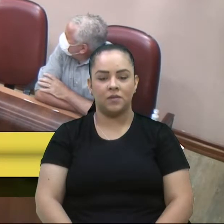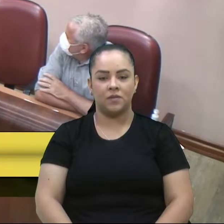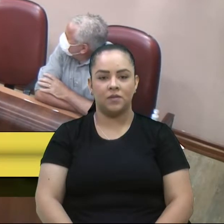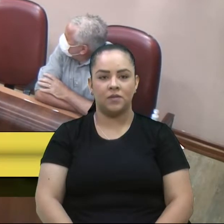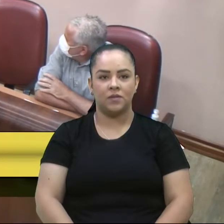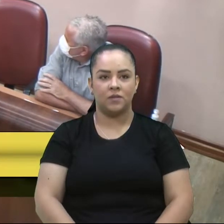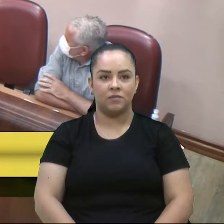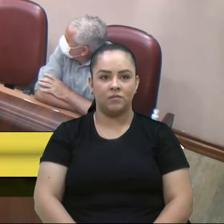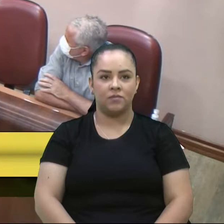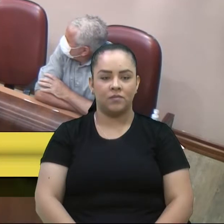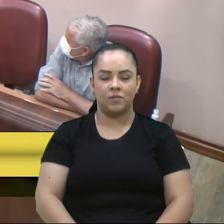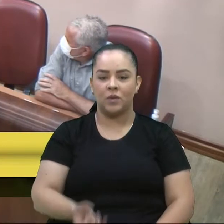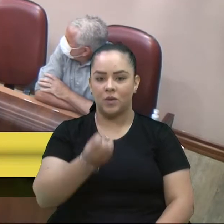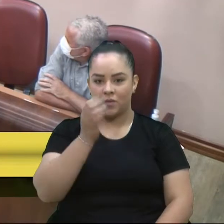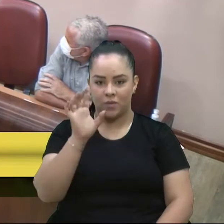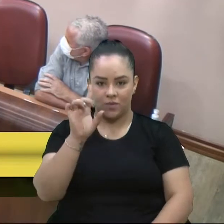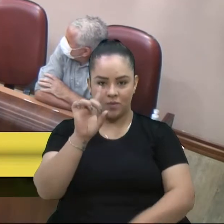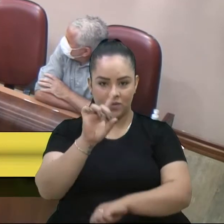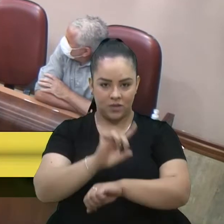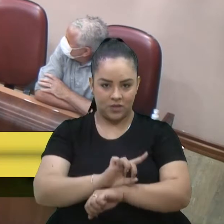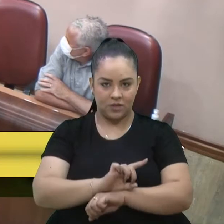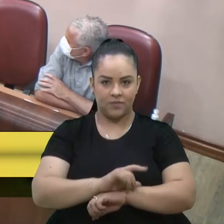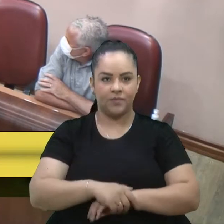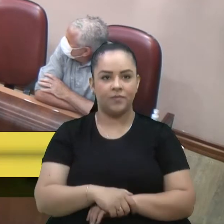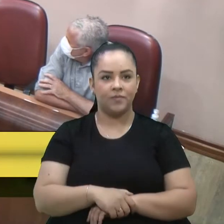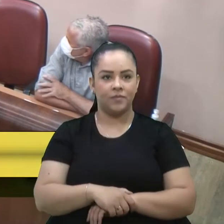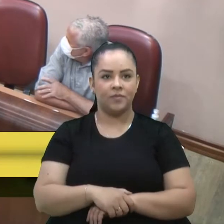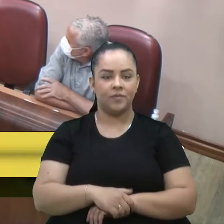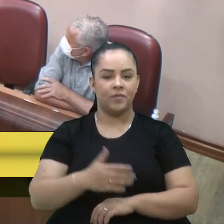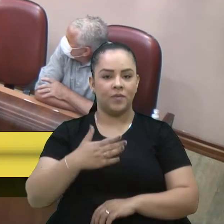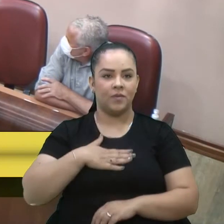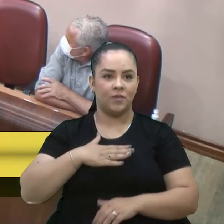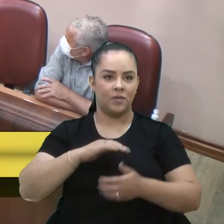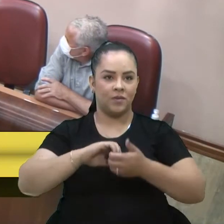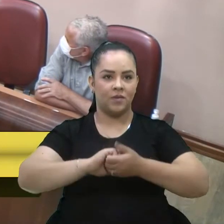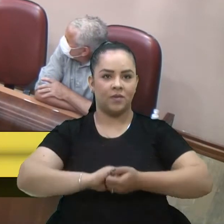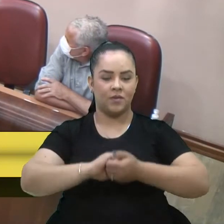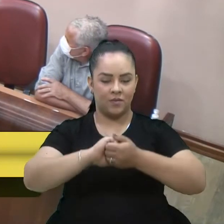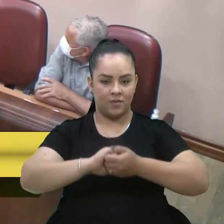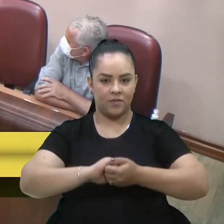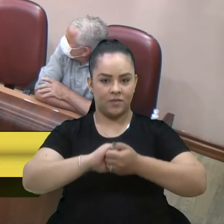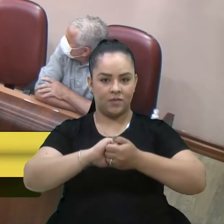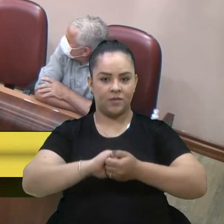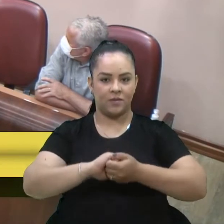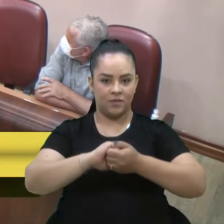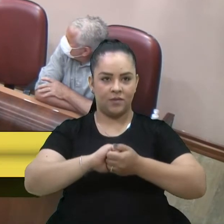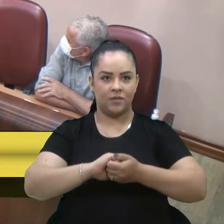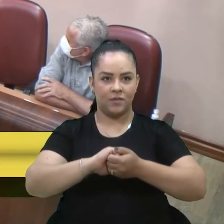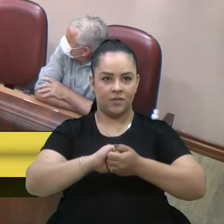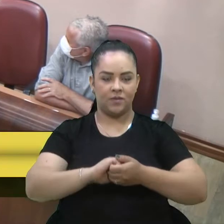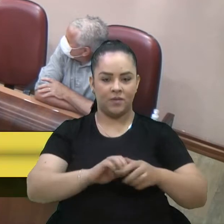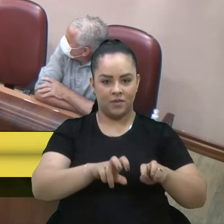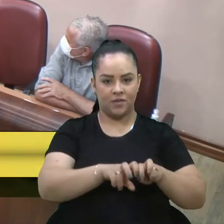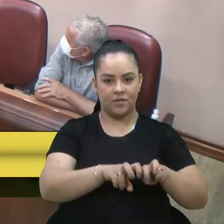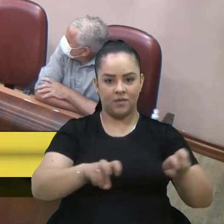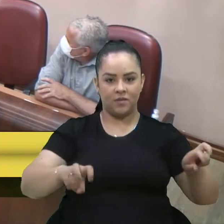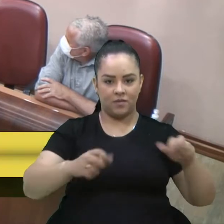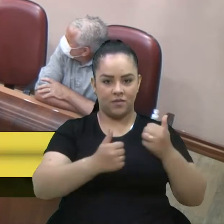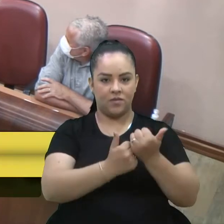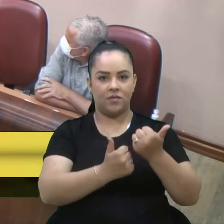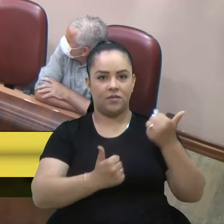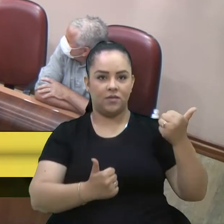Bom dia. Meus cumprimentos à mesa diretiva.